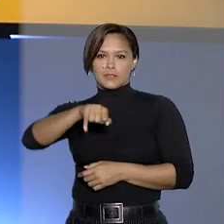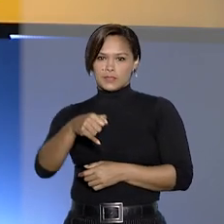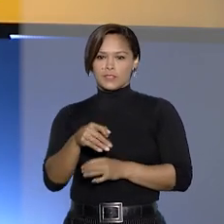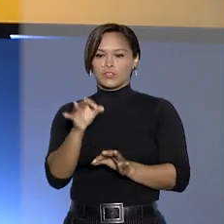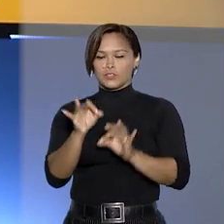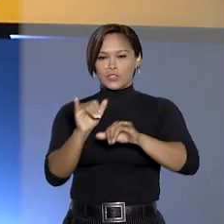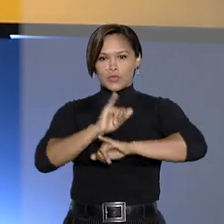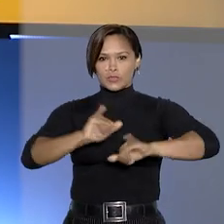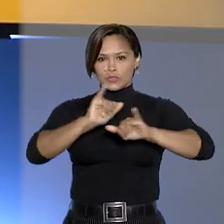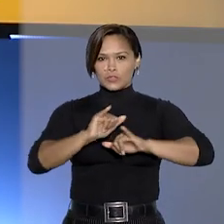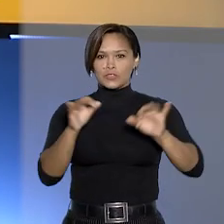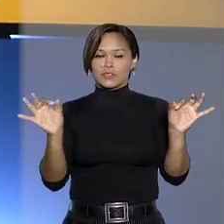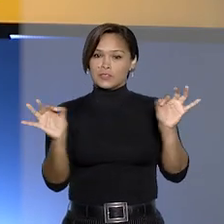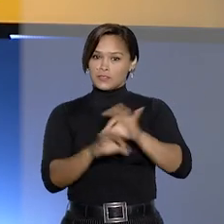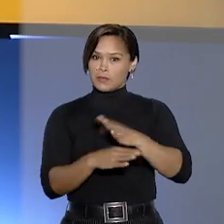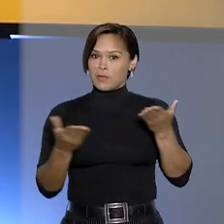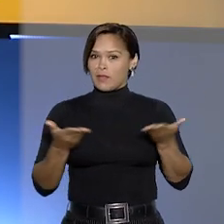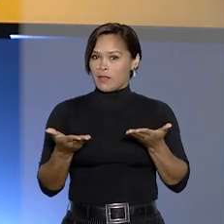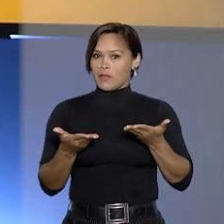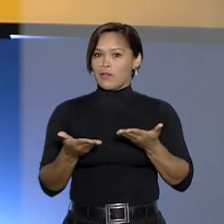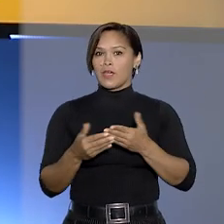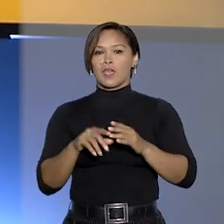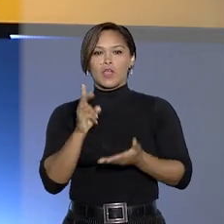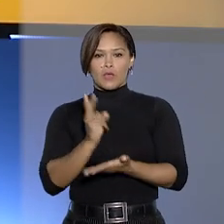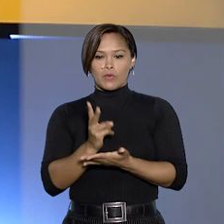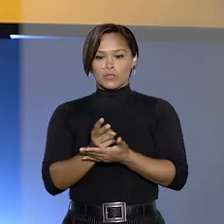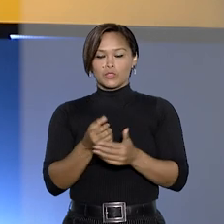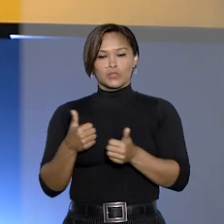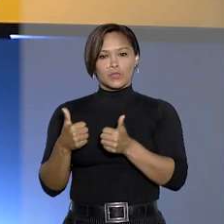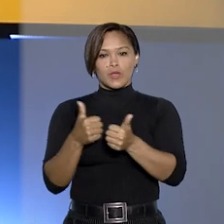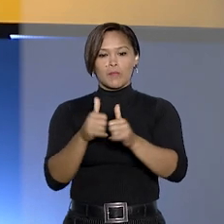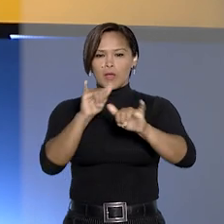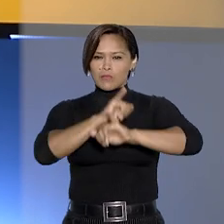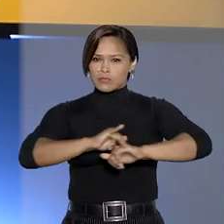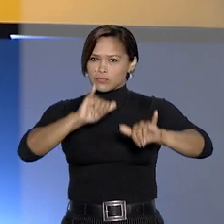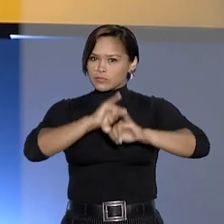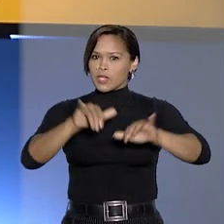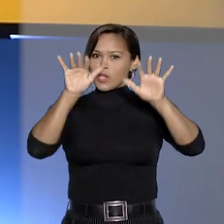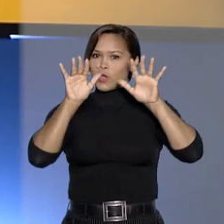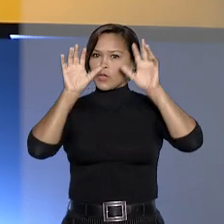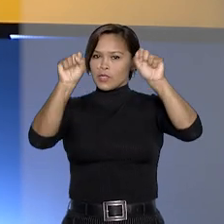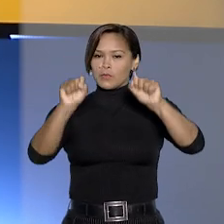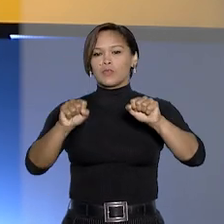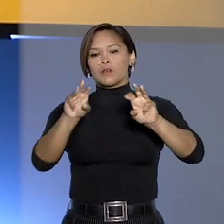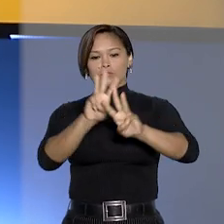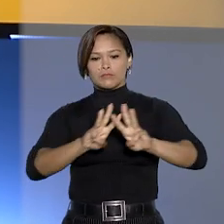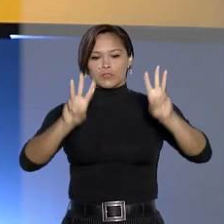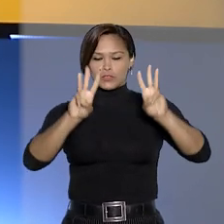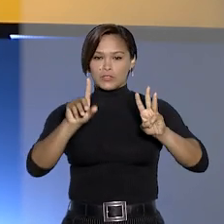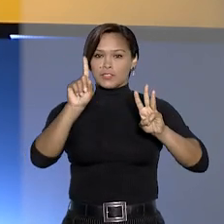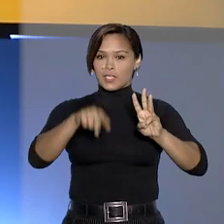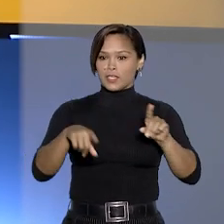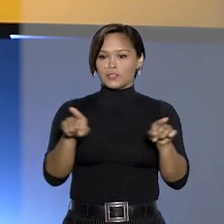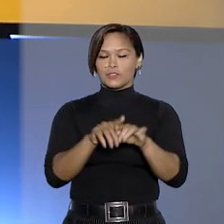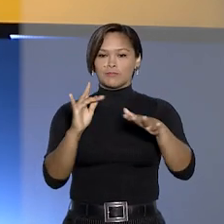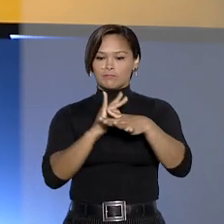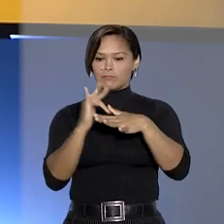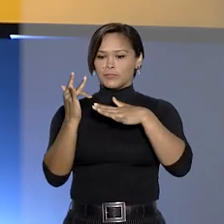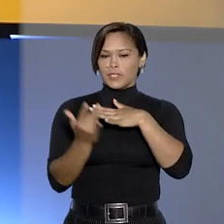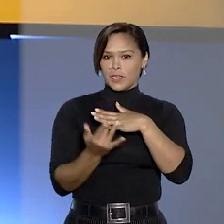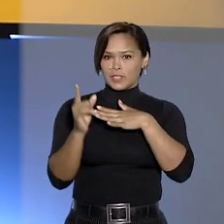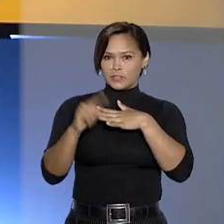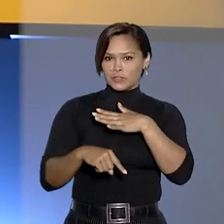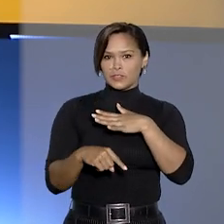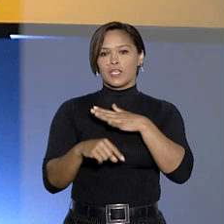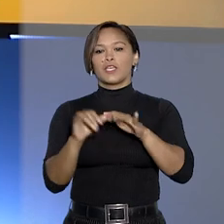O STJ Notícias fica por aqui. Não deixe de acompanhar as notícias do tribunal no site oficial, redes